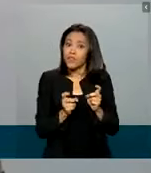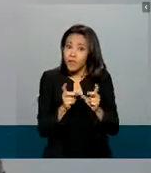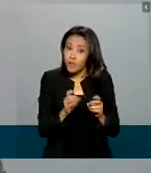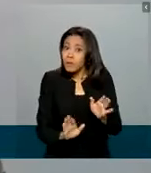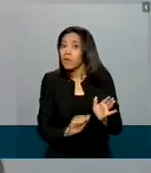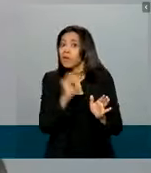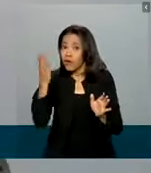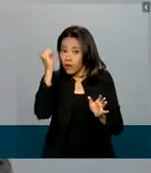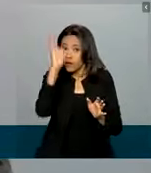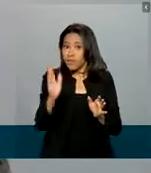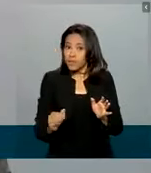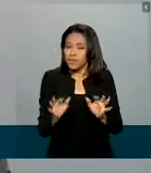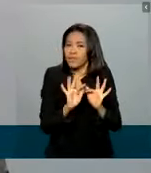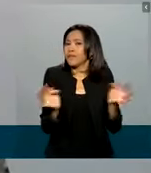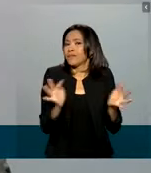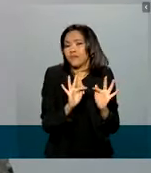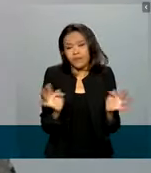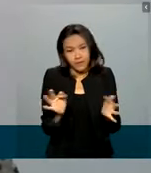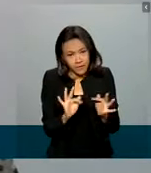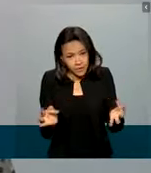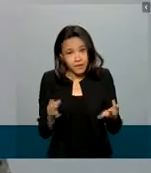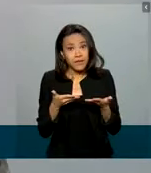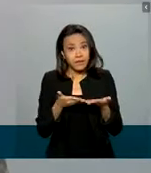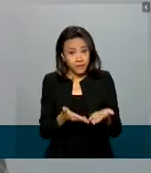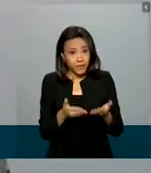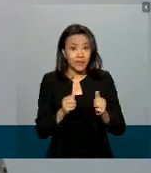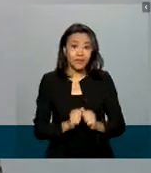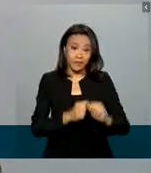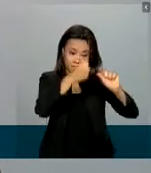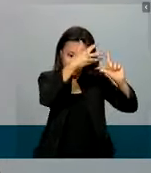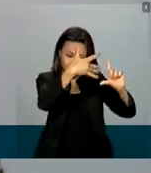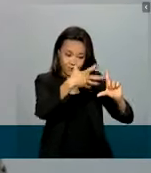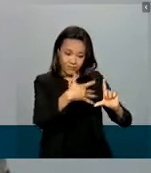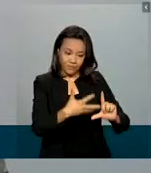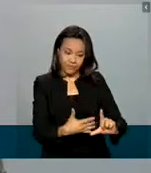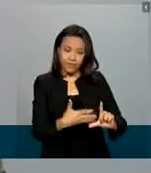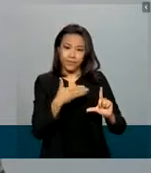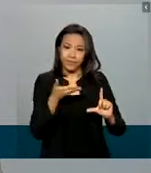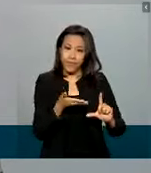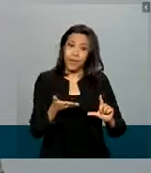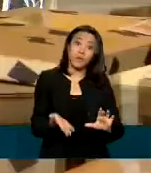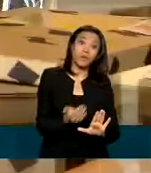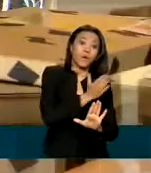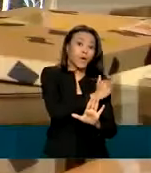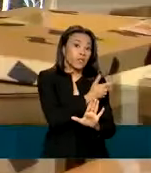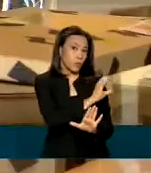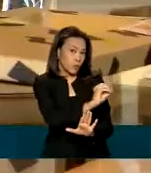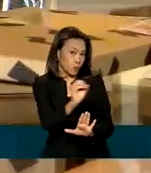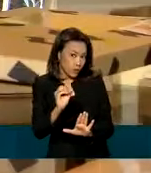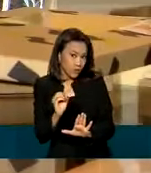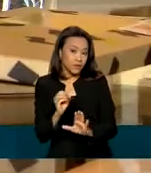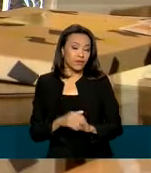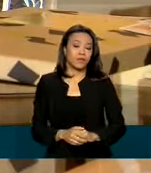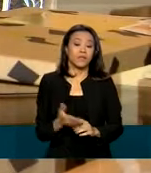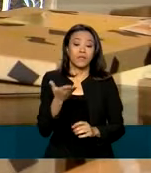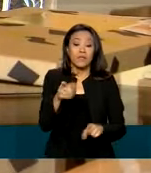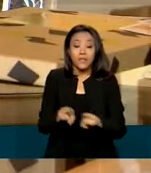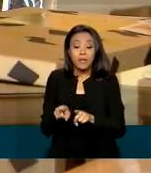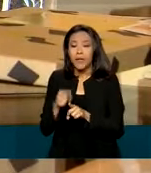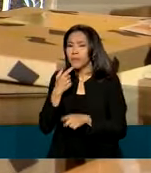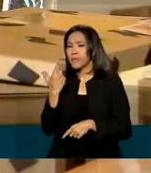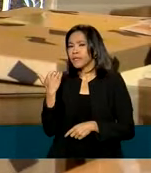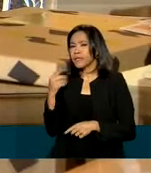muito mais simples para ela exportar via e-commerce do que quando não havia esse canal. A Apex também renovou